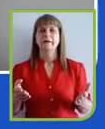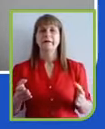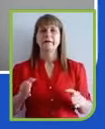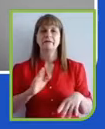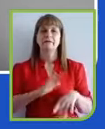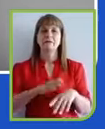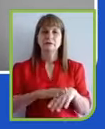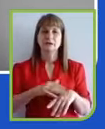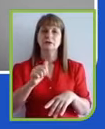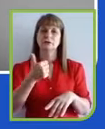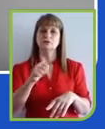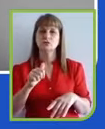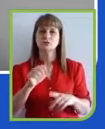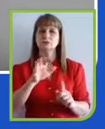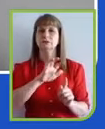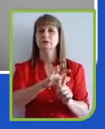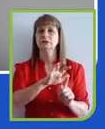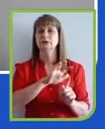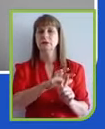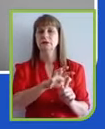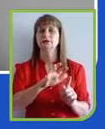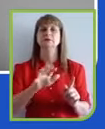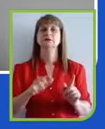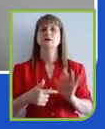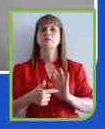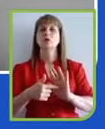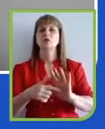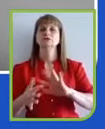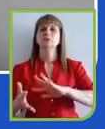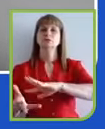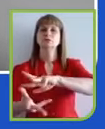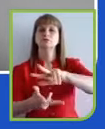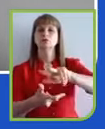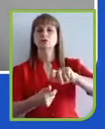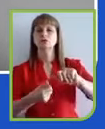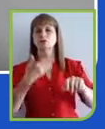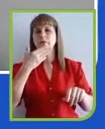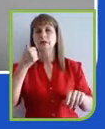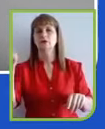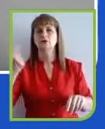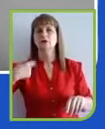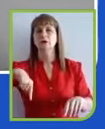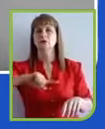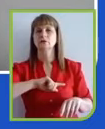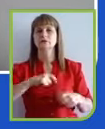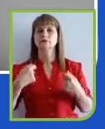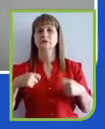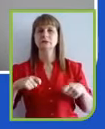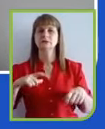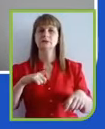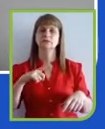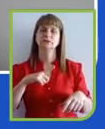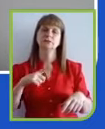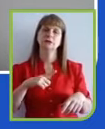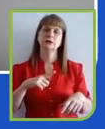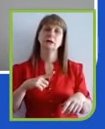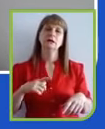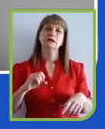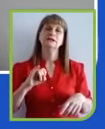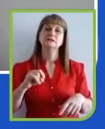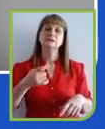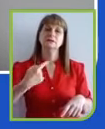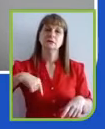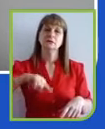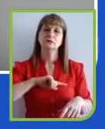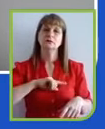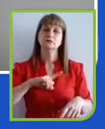eles traduzem esse mundo melhor que a gente precisa ter. Se a gente conseguir um setor empresarial que atenda a essas tendências e esses princípios,